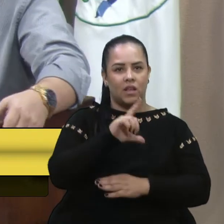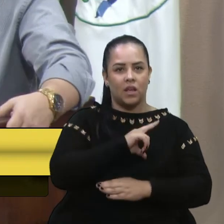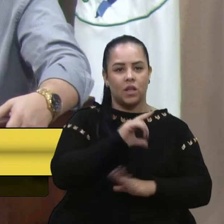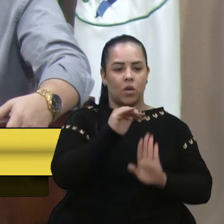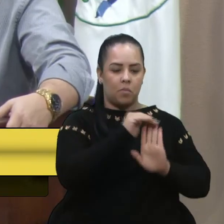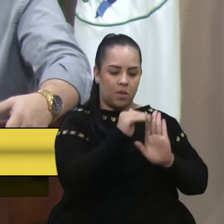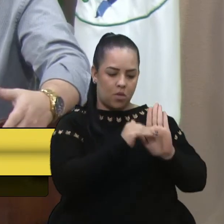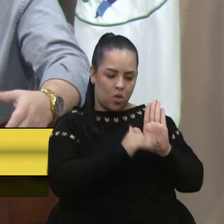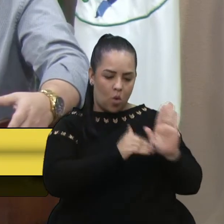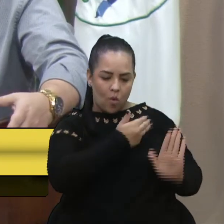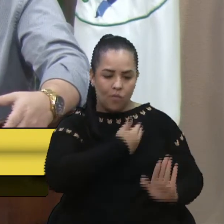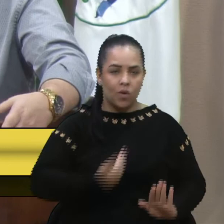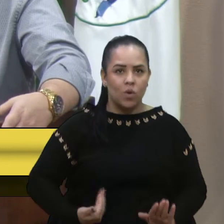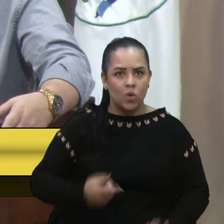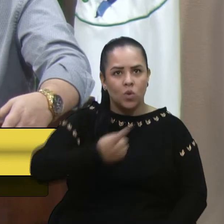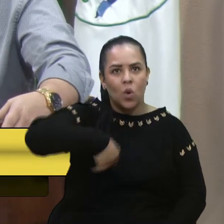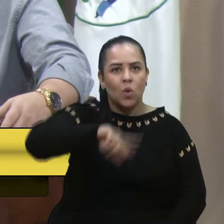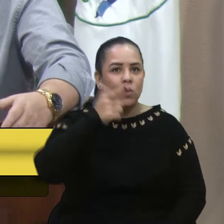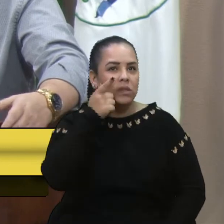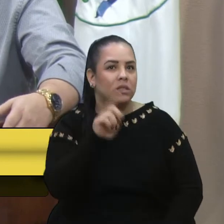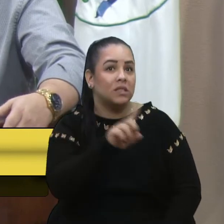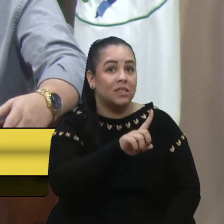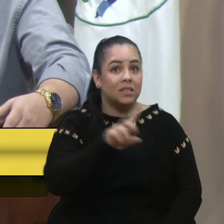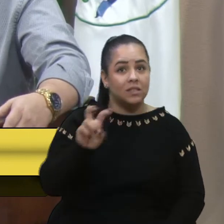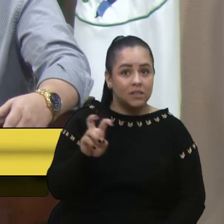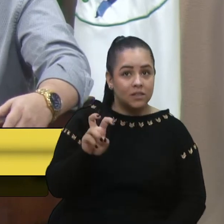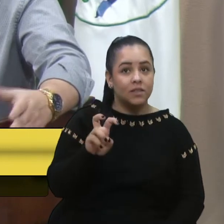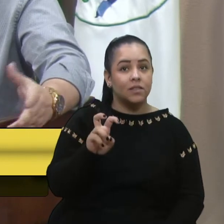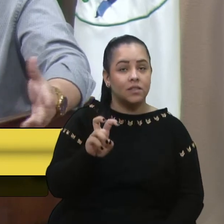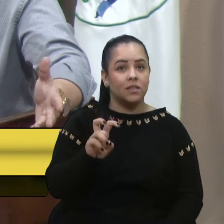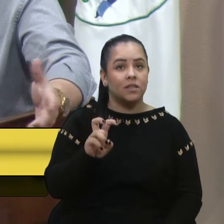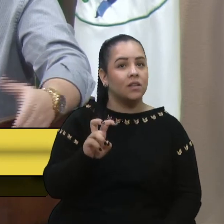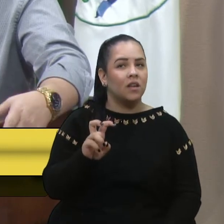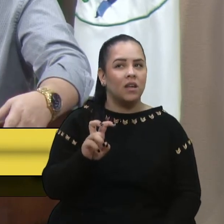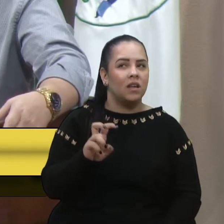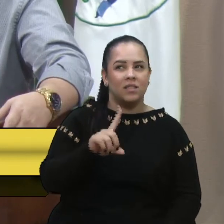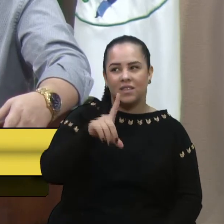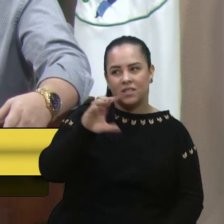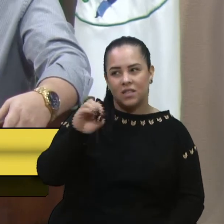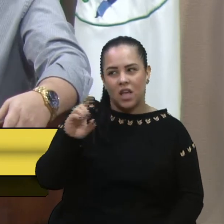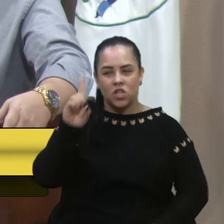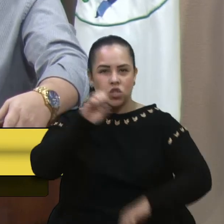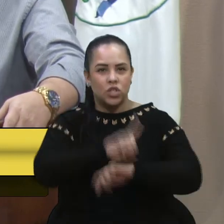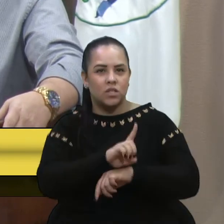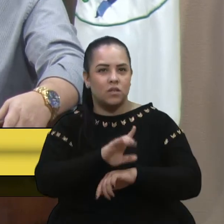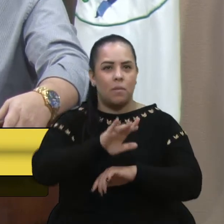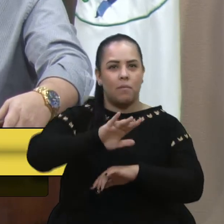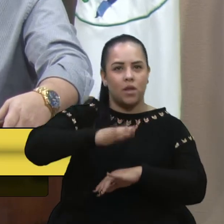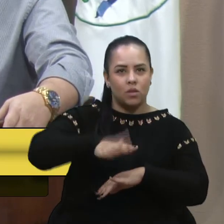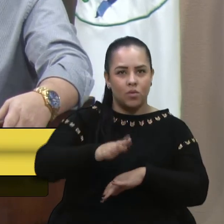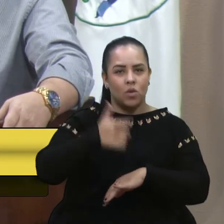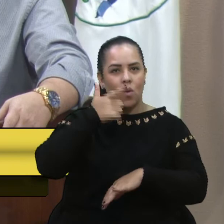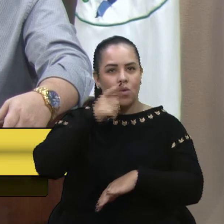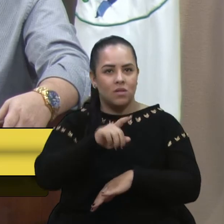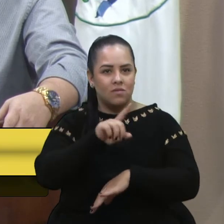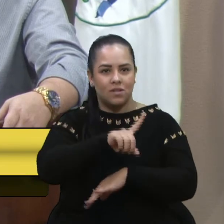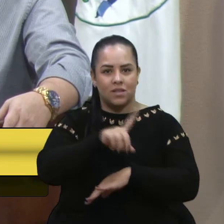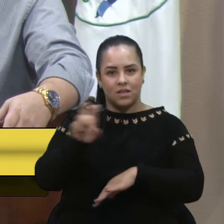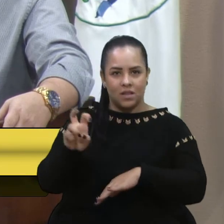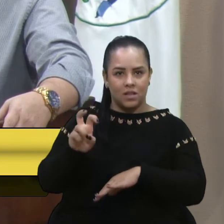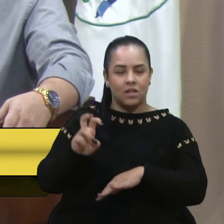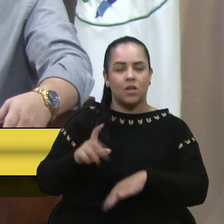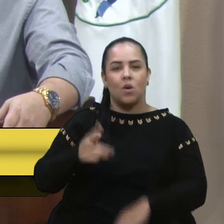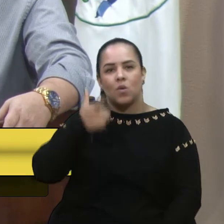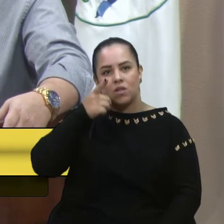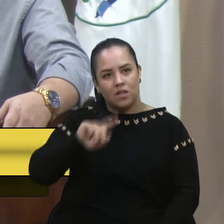governo, nós já conseguimos atingir 15, em menos de 100 dias, vamos dizer, já atingimos 15 e vamos atingir